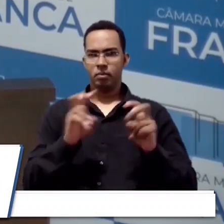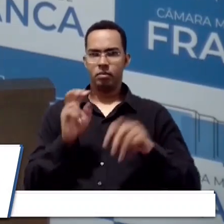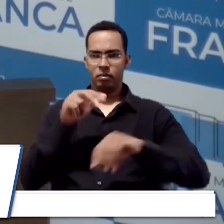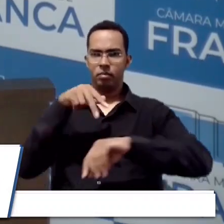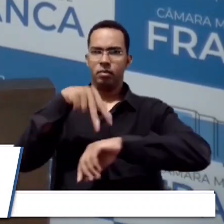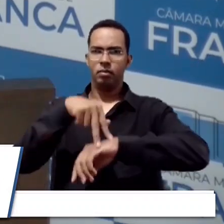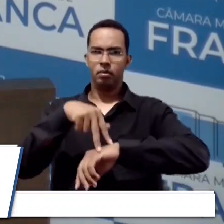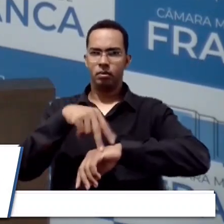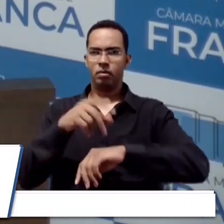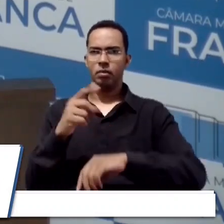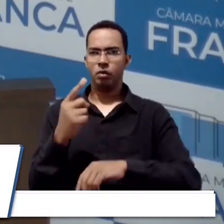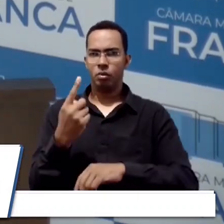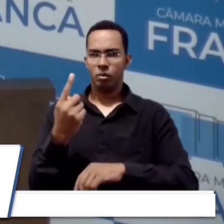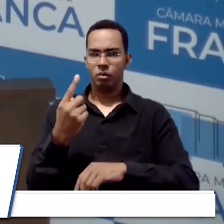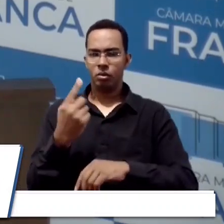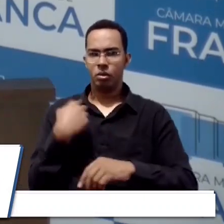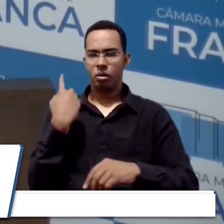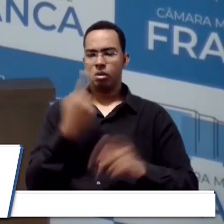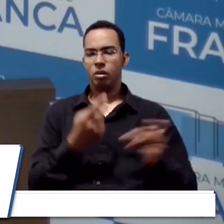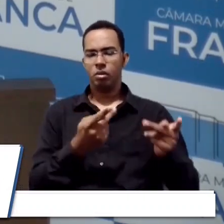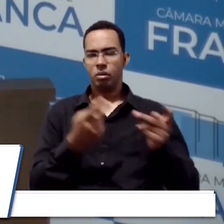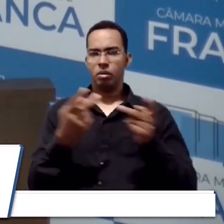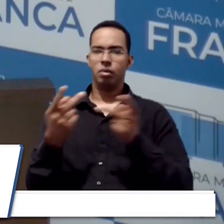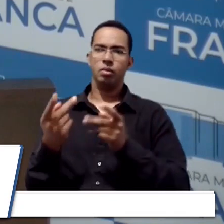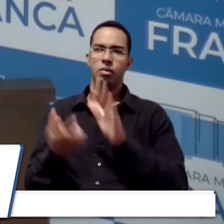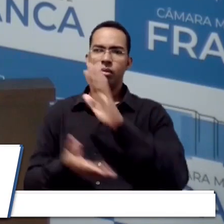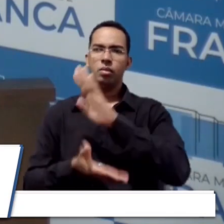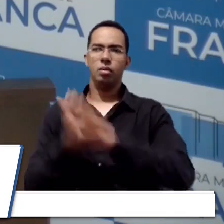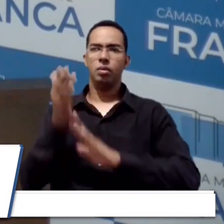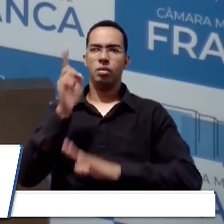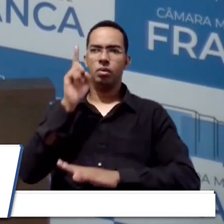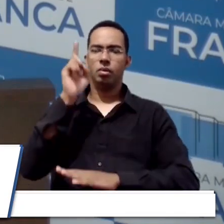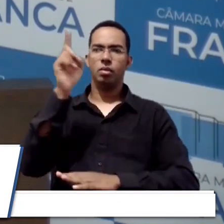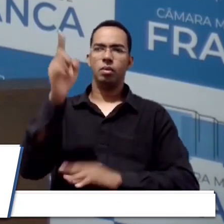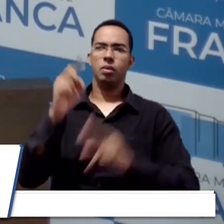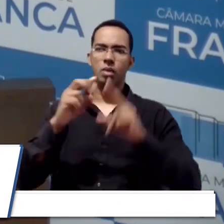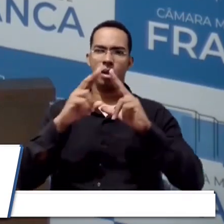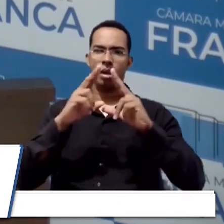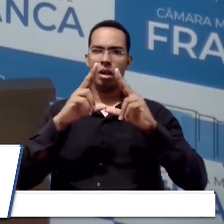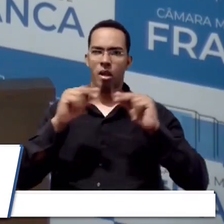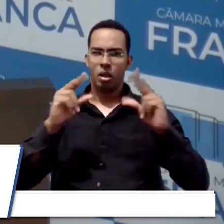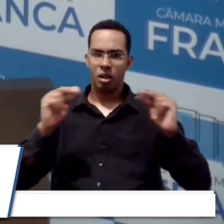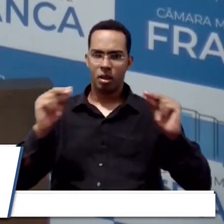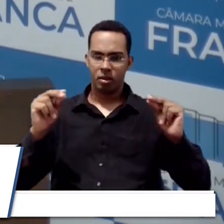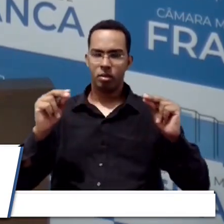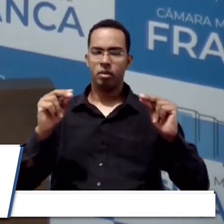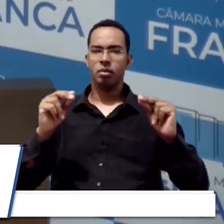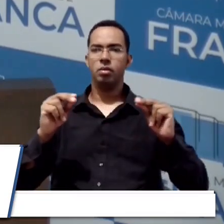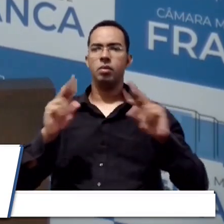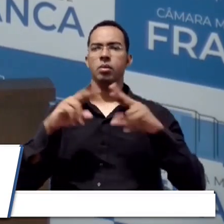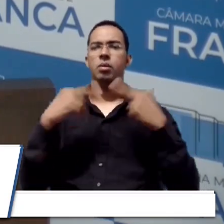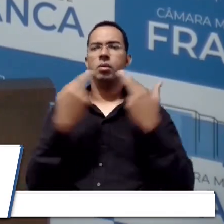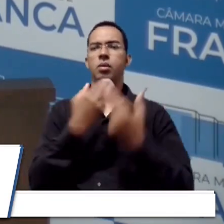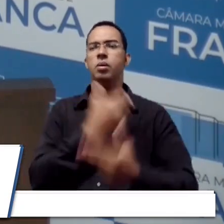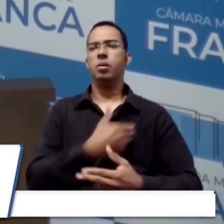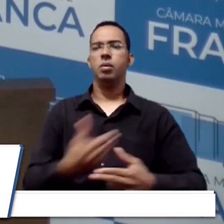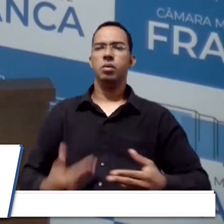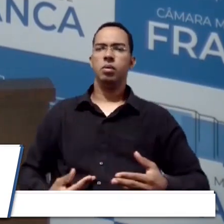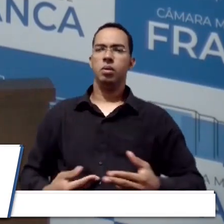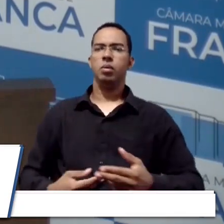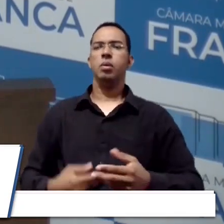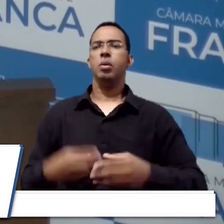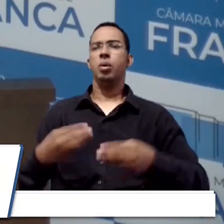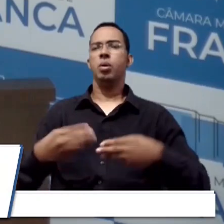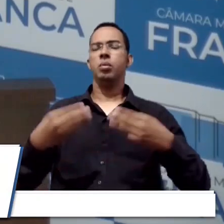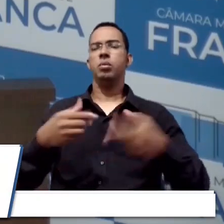Um deles é a nossa visita à Brasília, numa audiência pública com o Ministro do Trabalho.